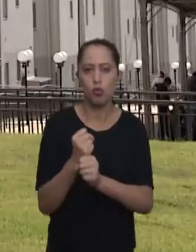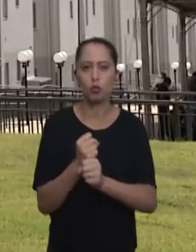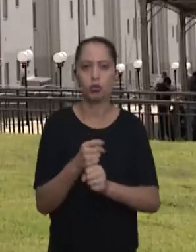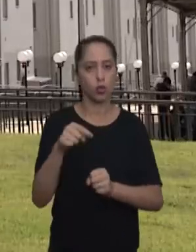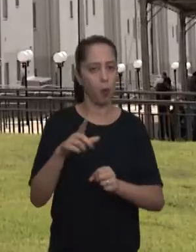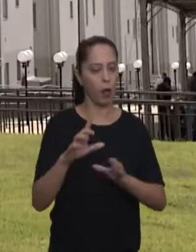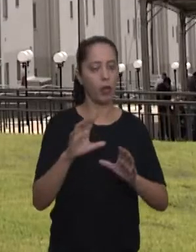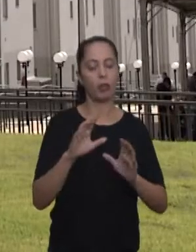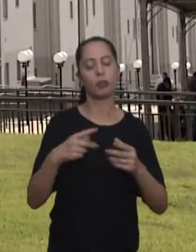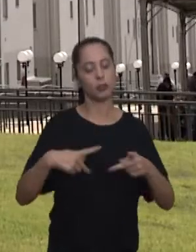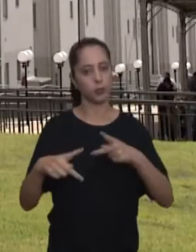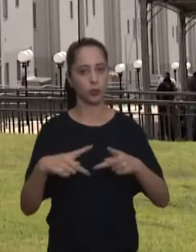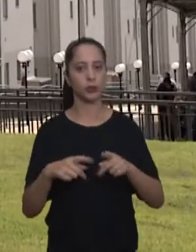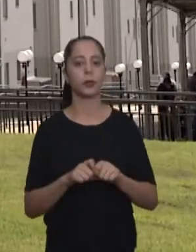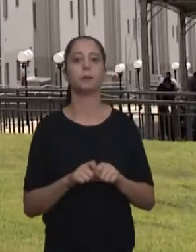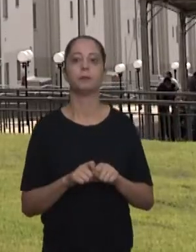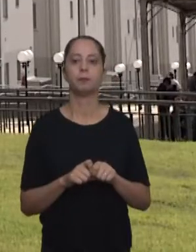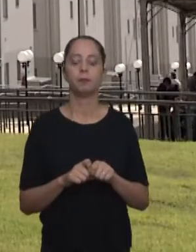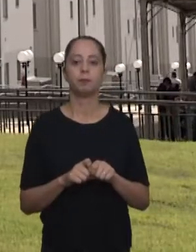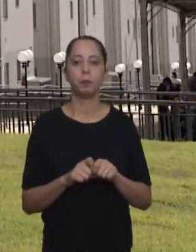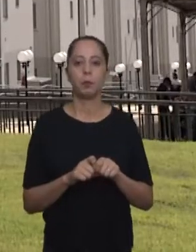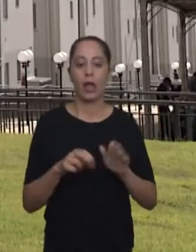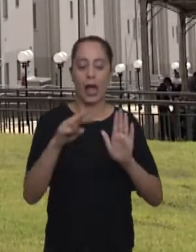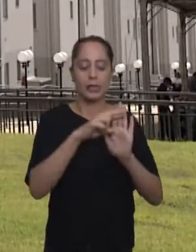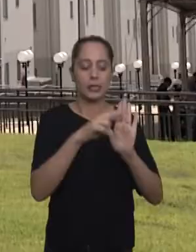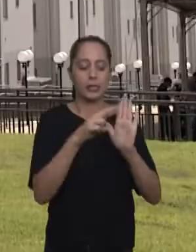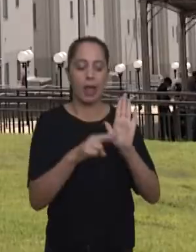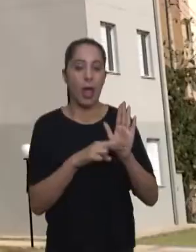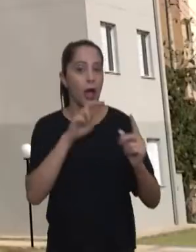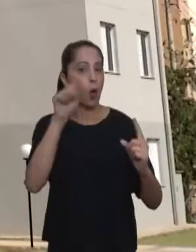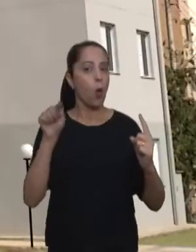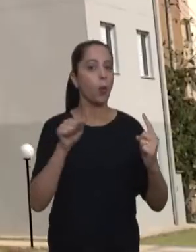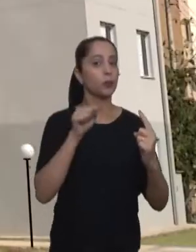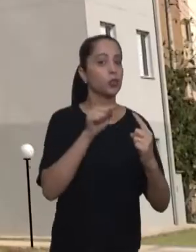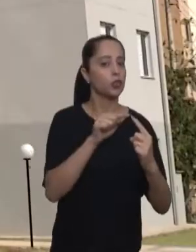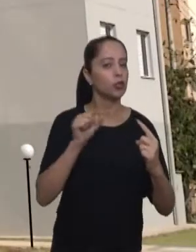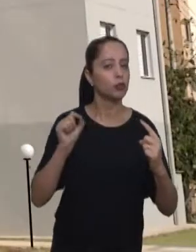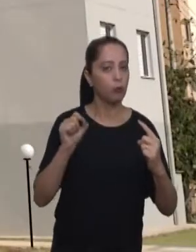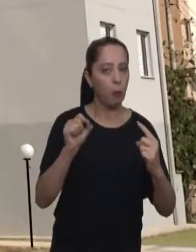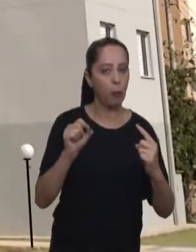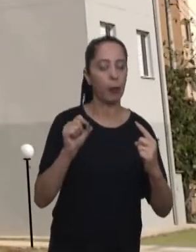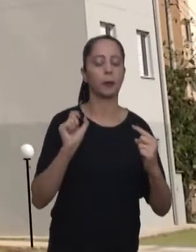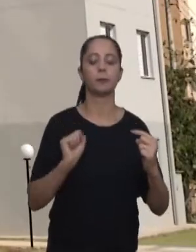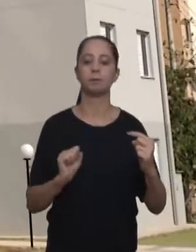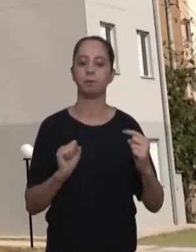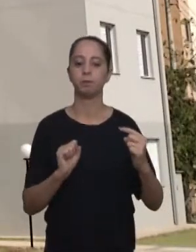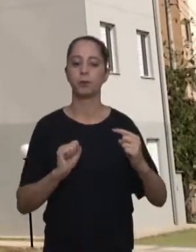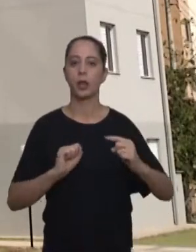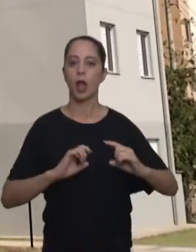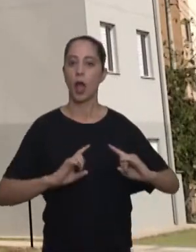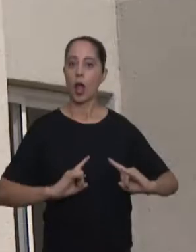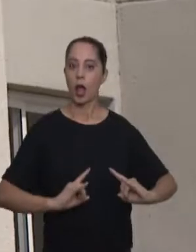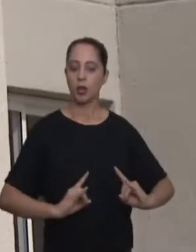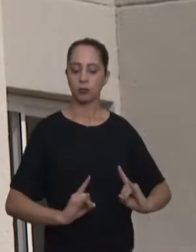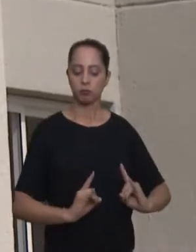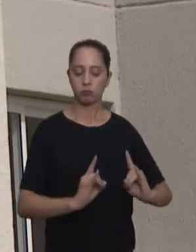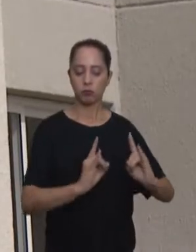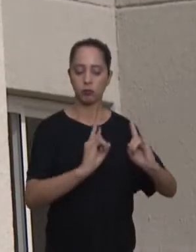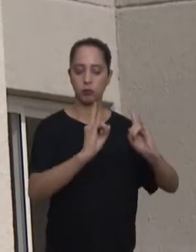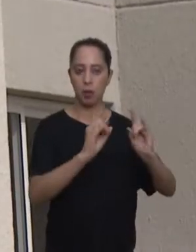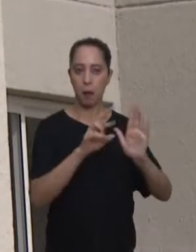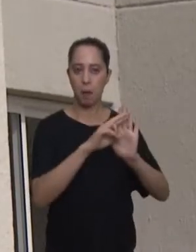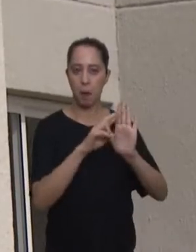O Código de Edificações do Município tem como objetivo disciplinar toda a construção e reforma em imóveis do município e